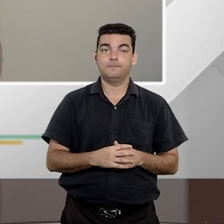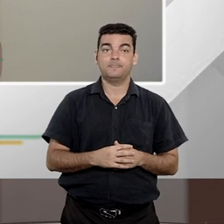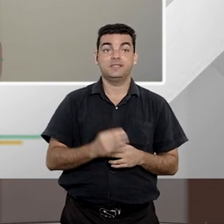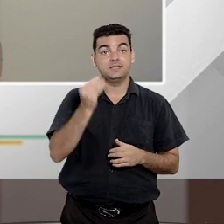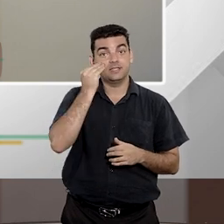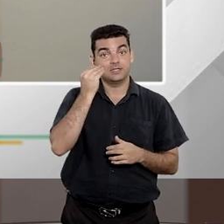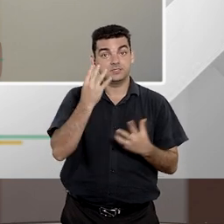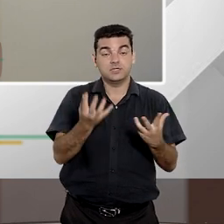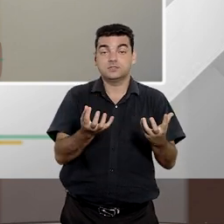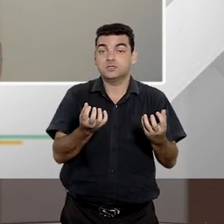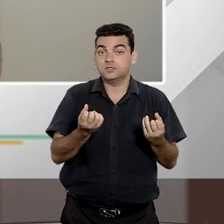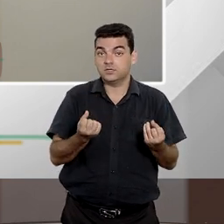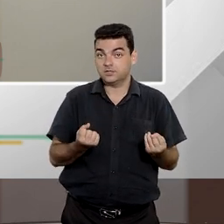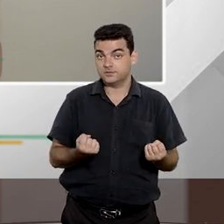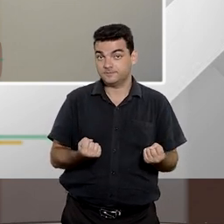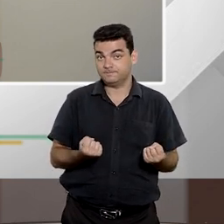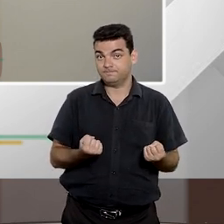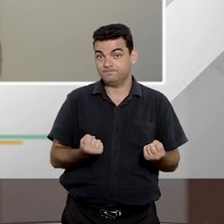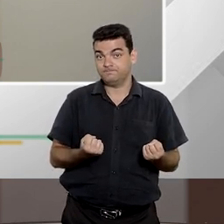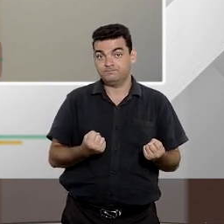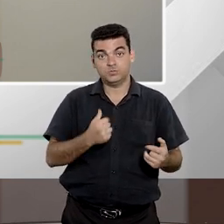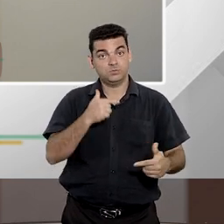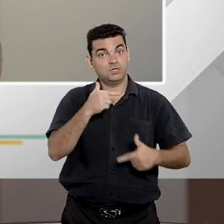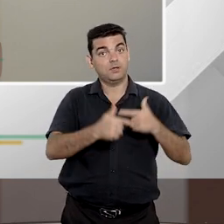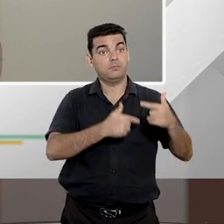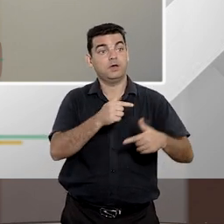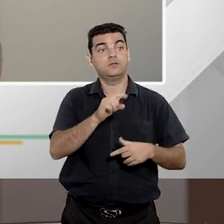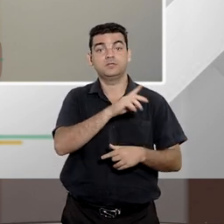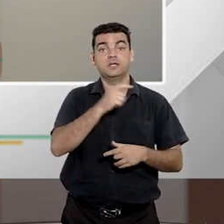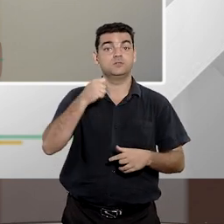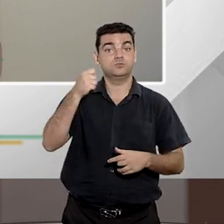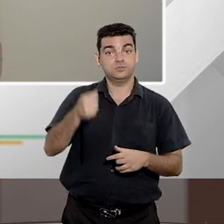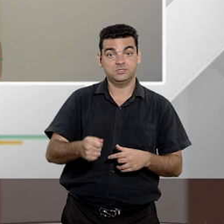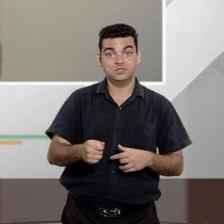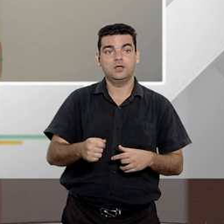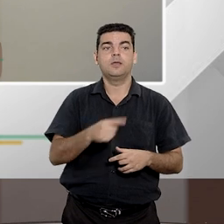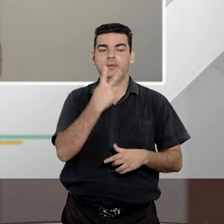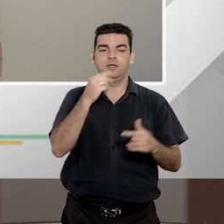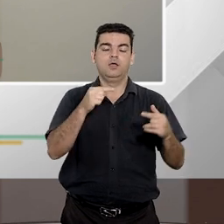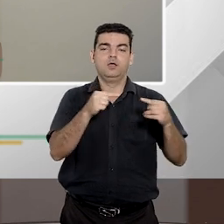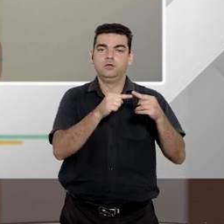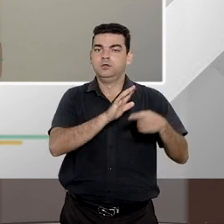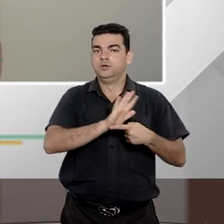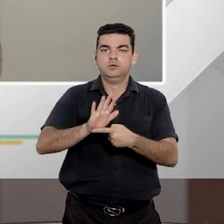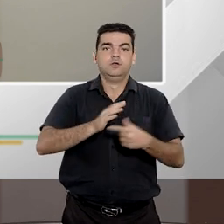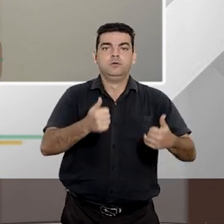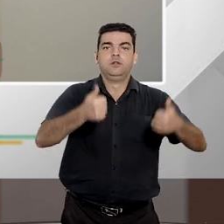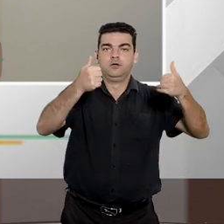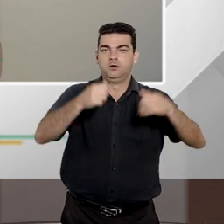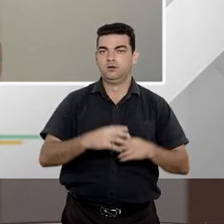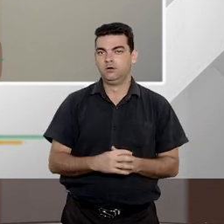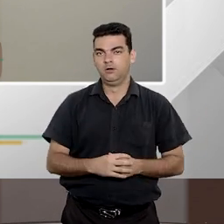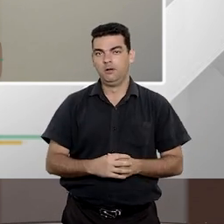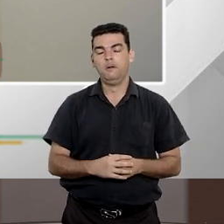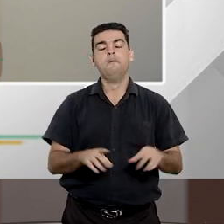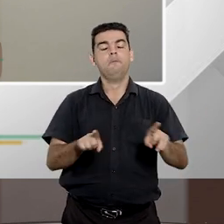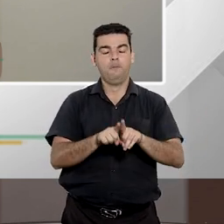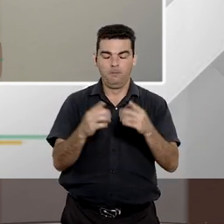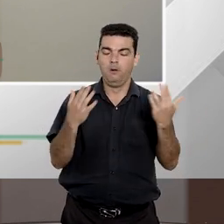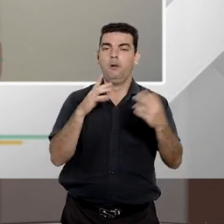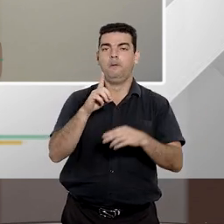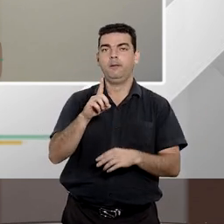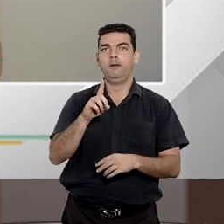permissão de atuação dos legitimados acaba se tornando bem ampla e sim em relação ao